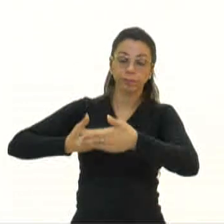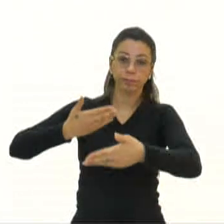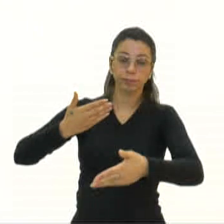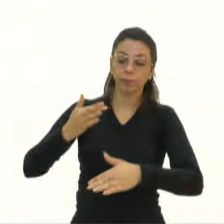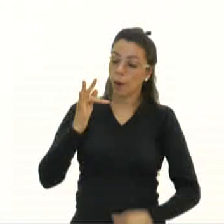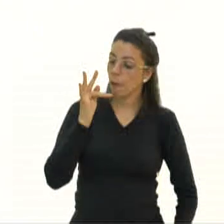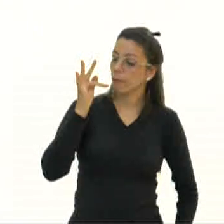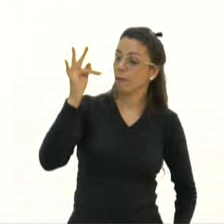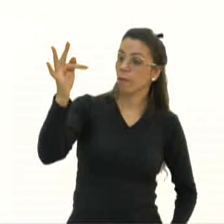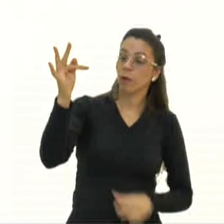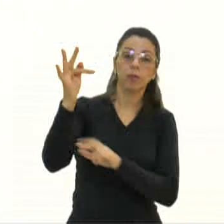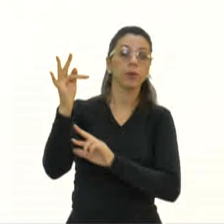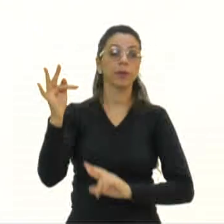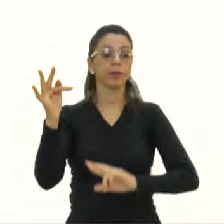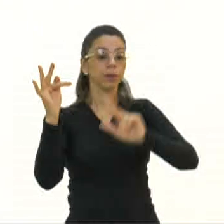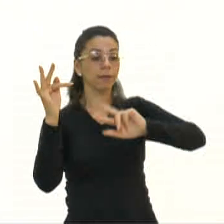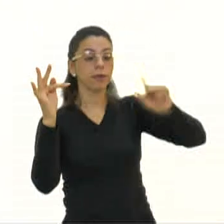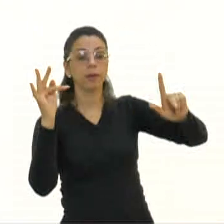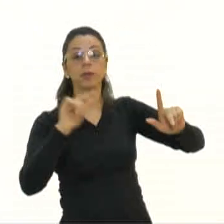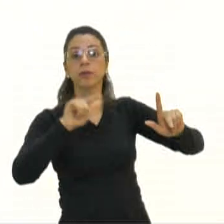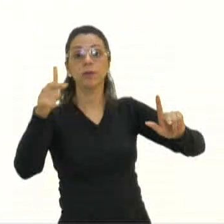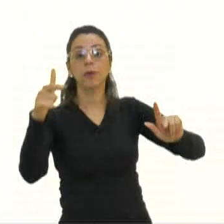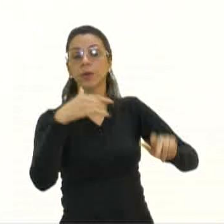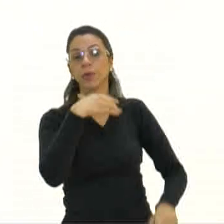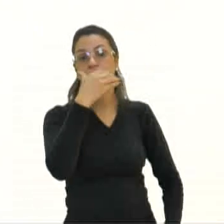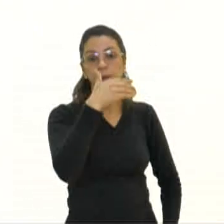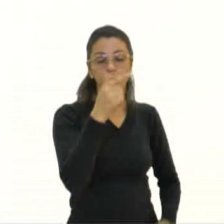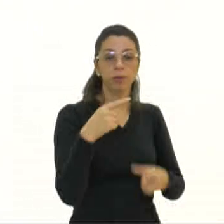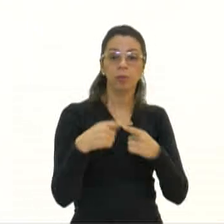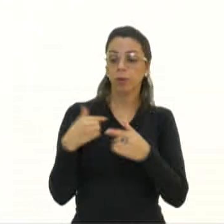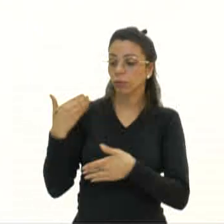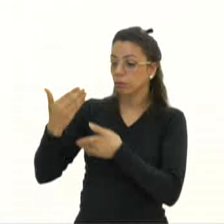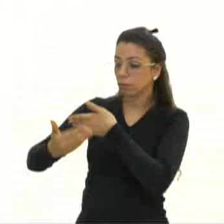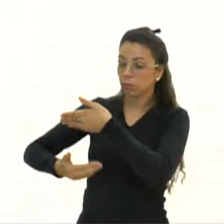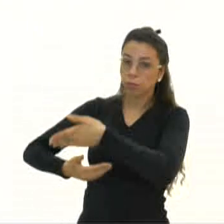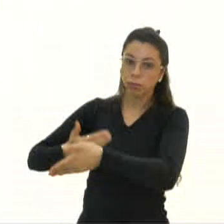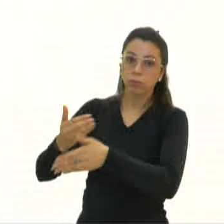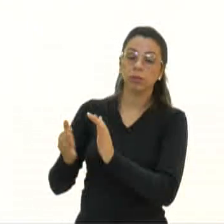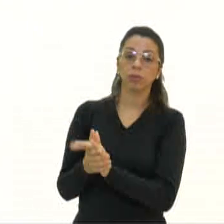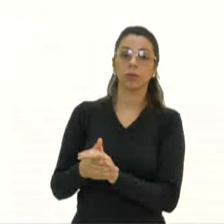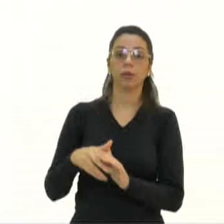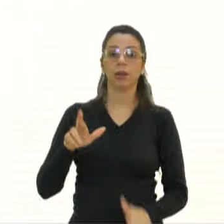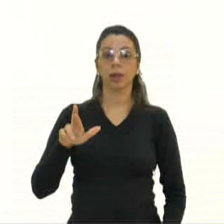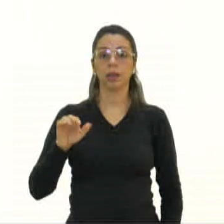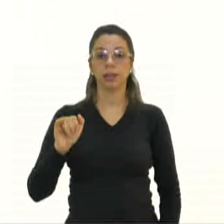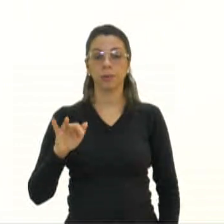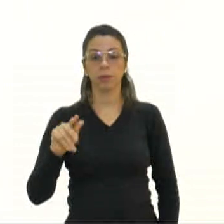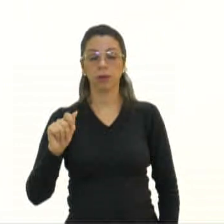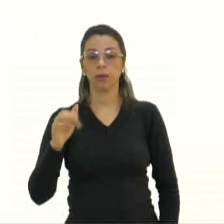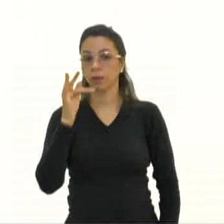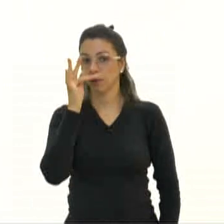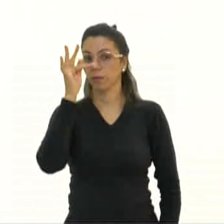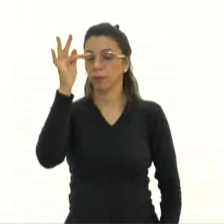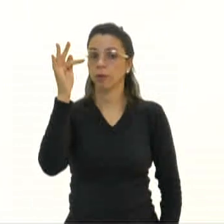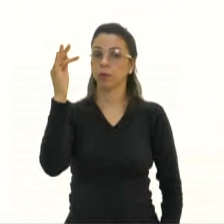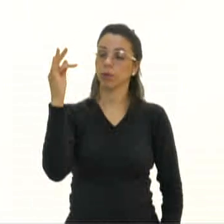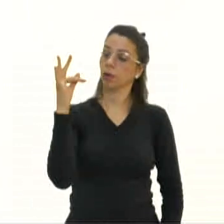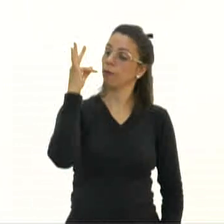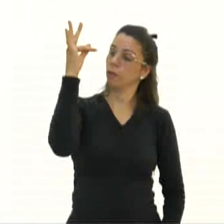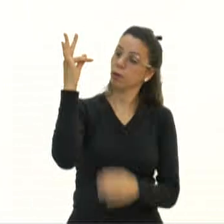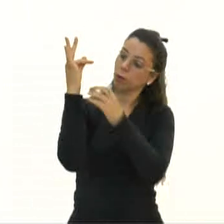flor diferente das outras frutas. Porque ela se desenvolve do receptáculo da flor, que é a parte que está embaixo.